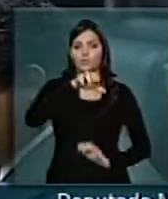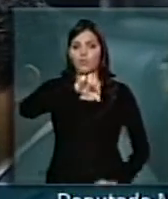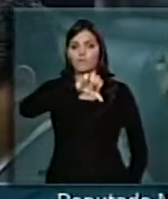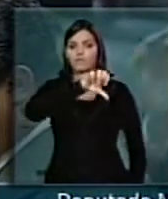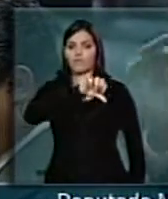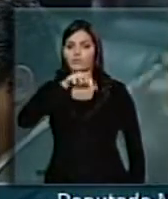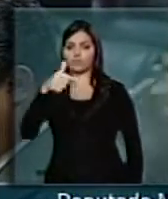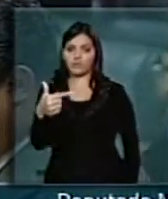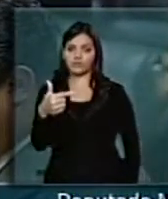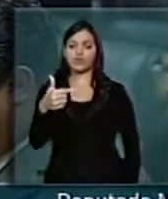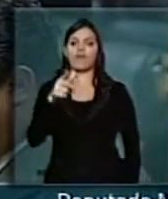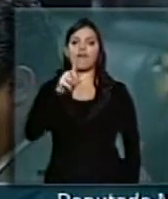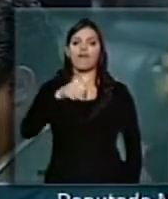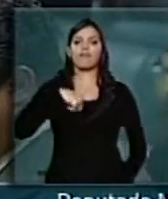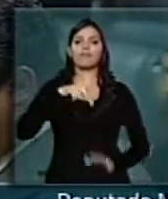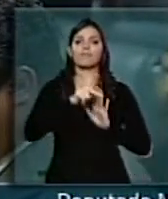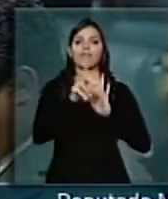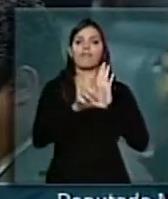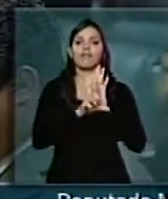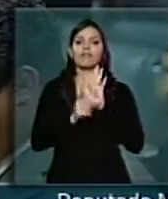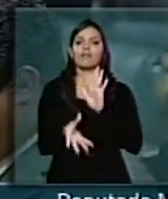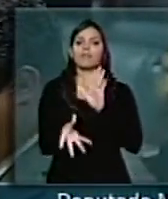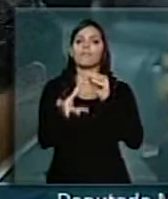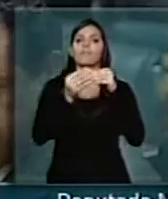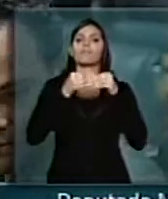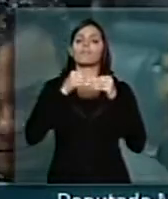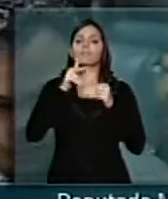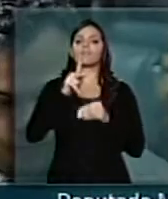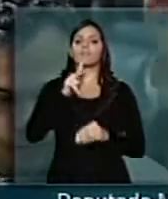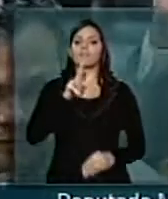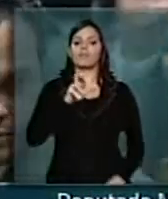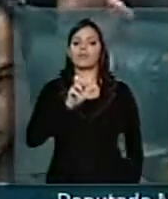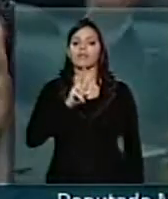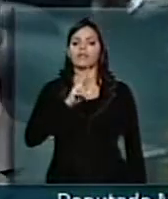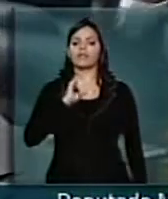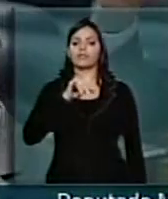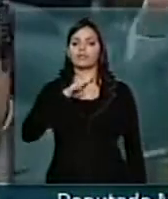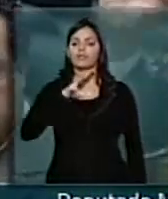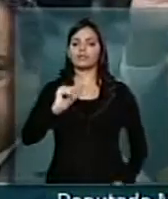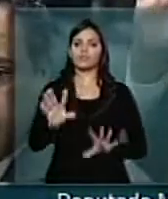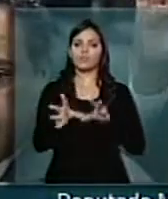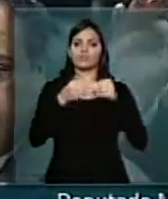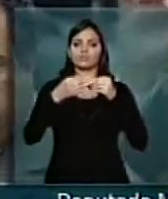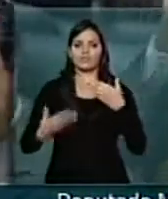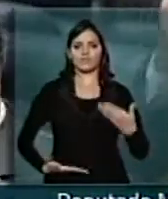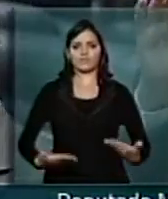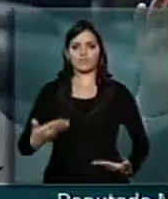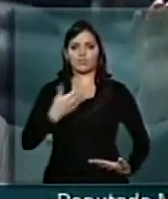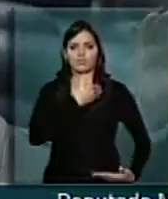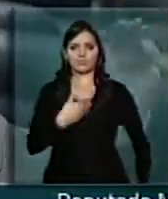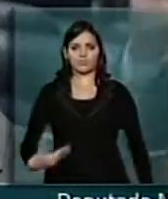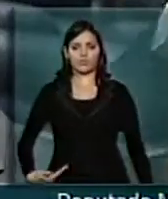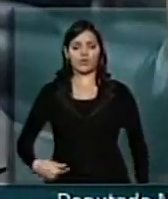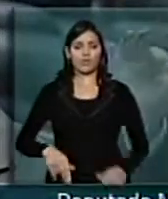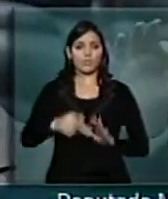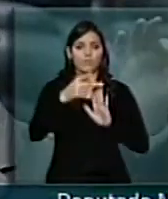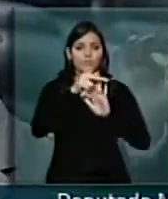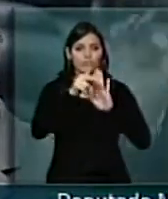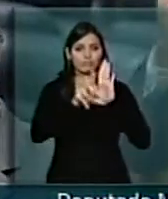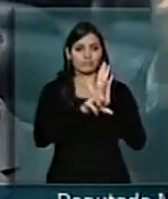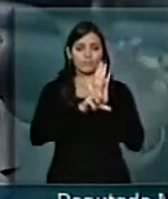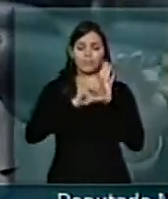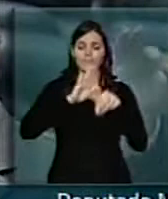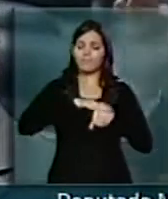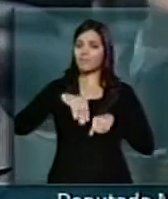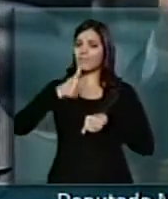que é o PL que trata da previdência complementar do servidor público. Sem dúvida nenhuma, e de longe, Presidente, esse é um dos projetos mais impactantes